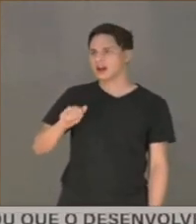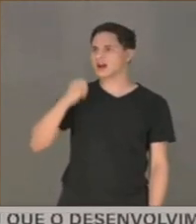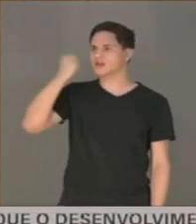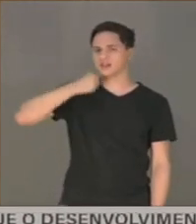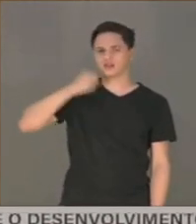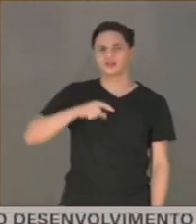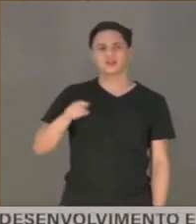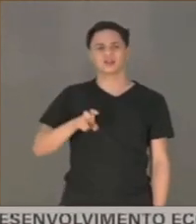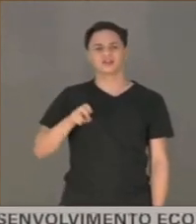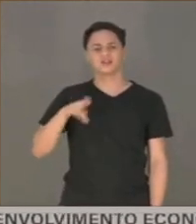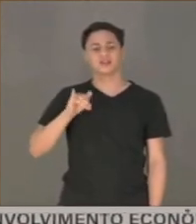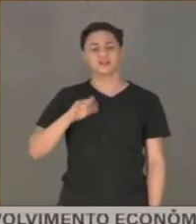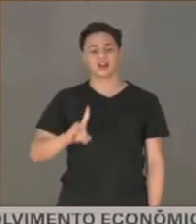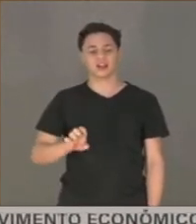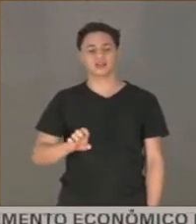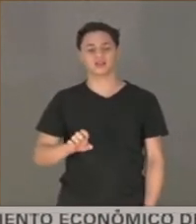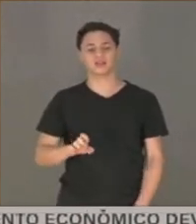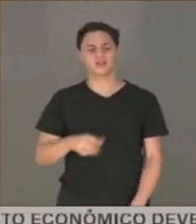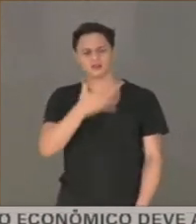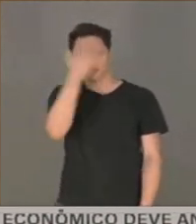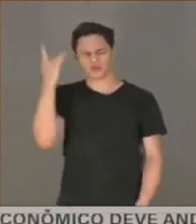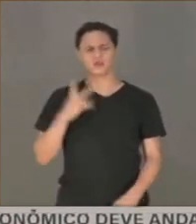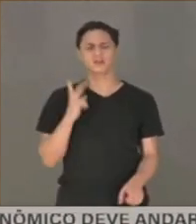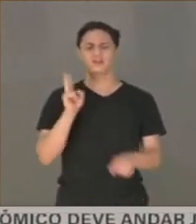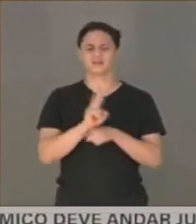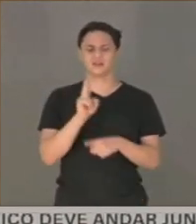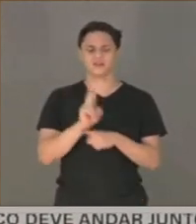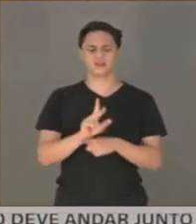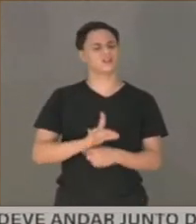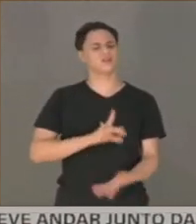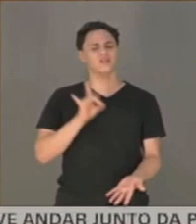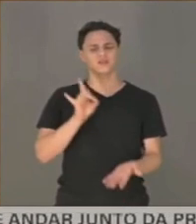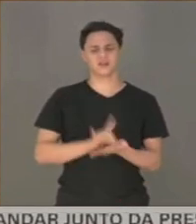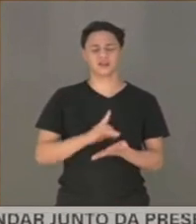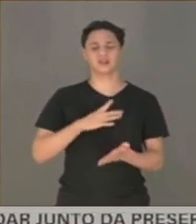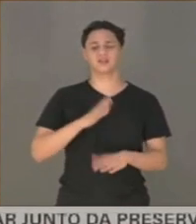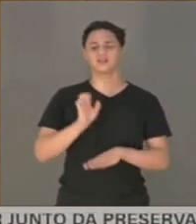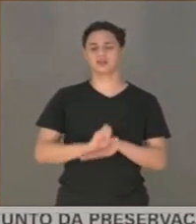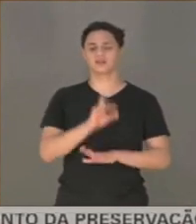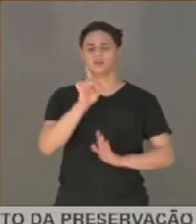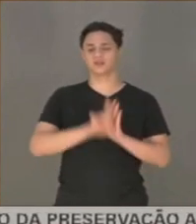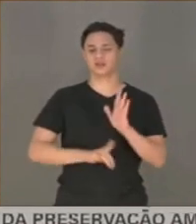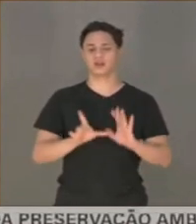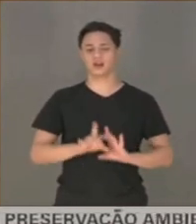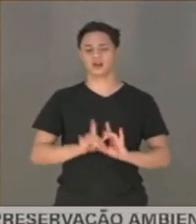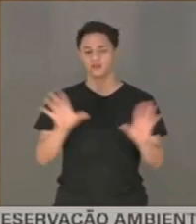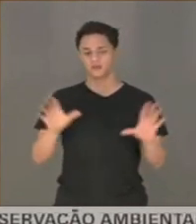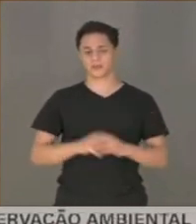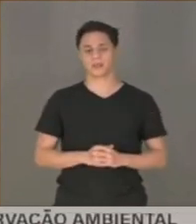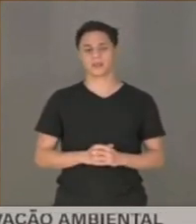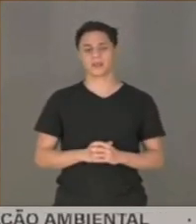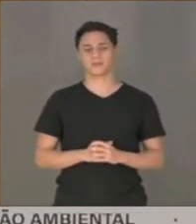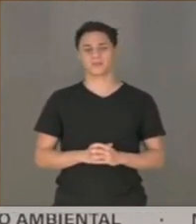senadores que estão aqui na defesa intransigente do verdadeiro Estado Democrático de Direito. porque,